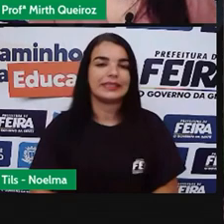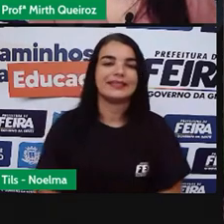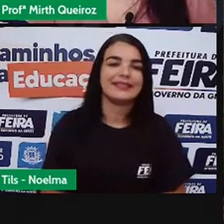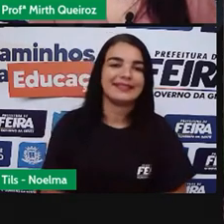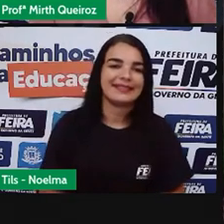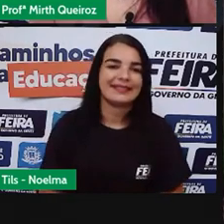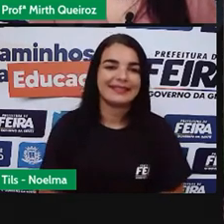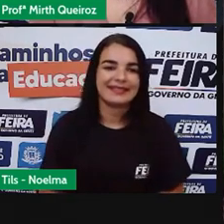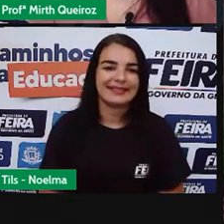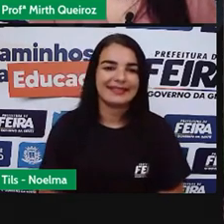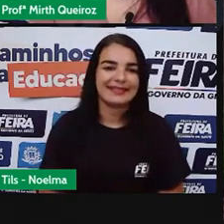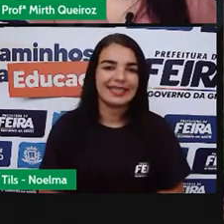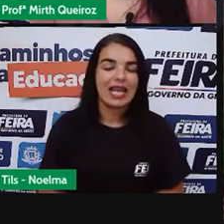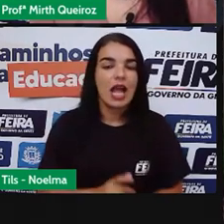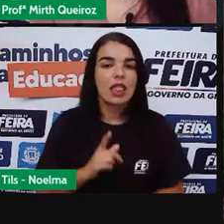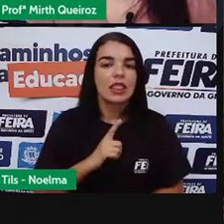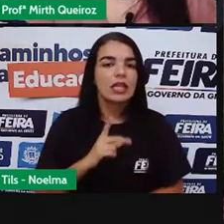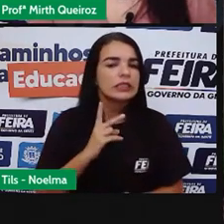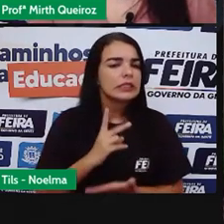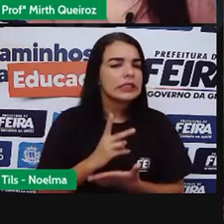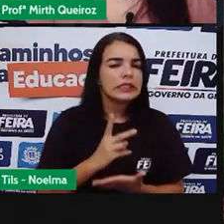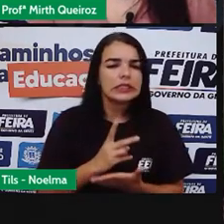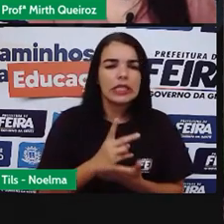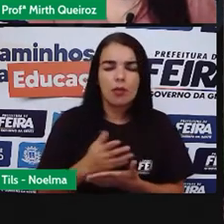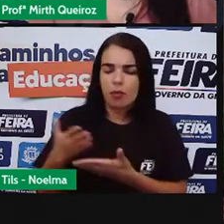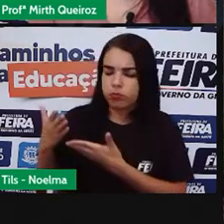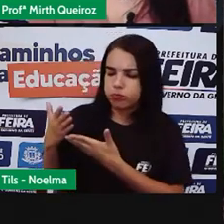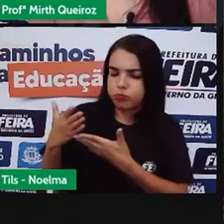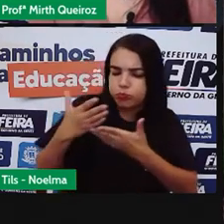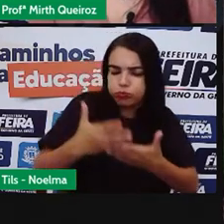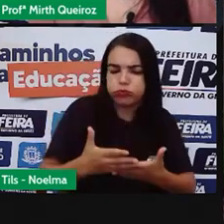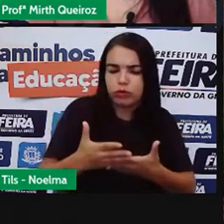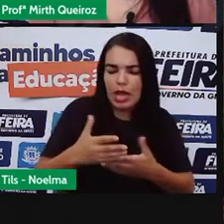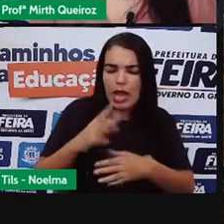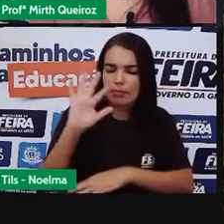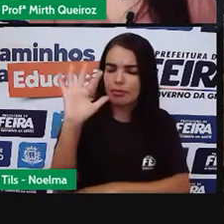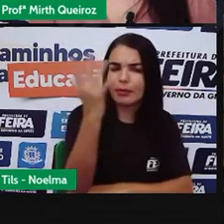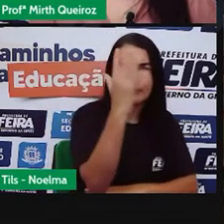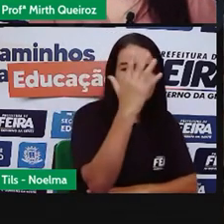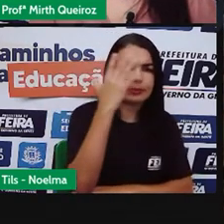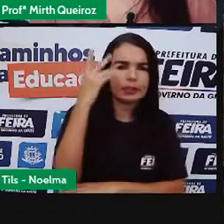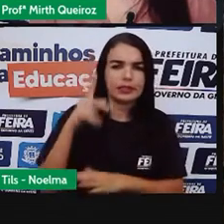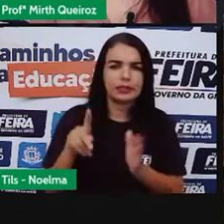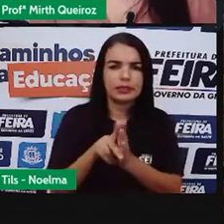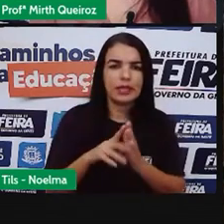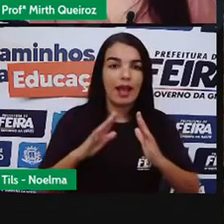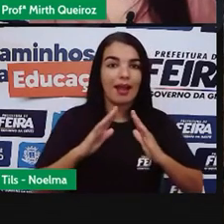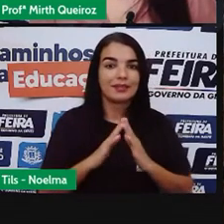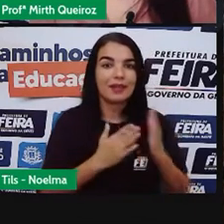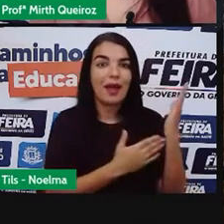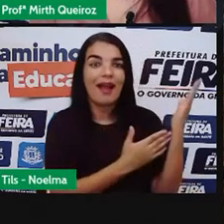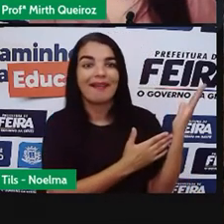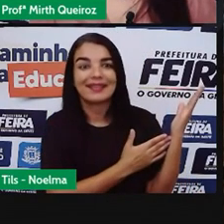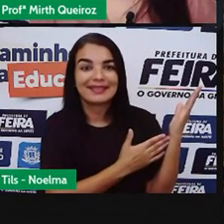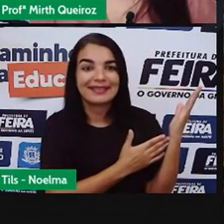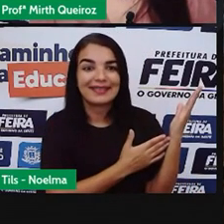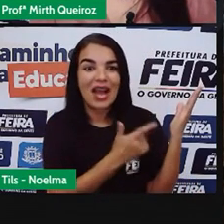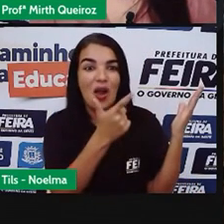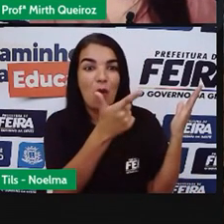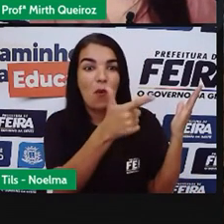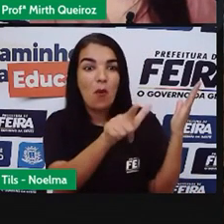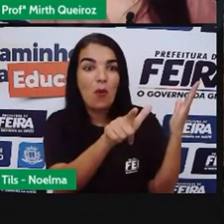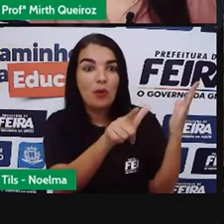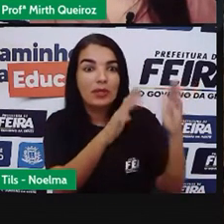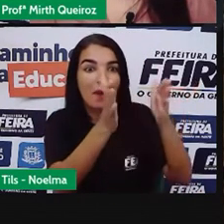Ele sempre trazendo A natureza Para dentro De casa Aqui mais uma obra